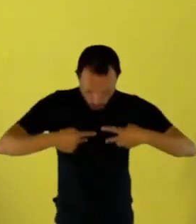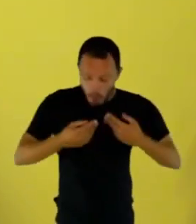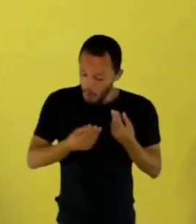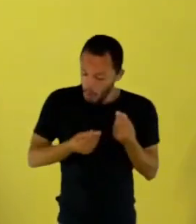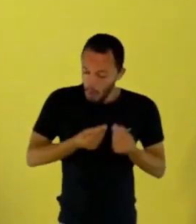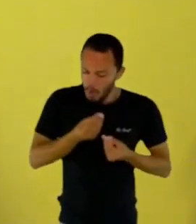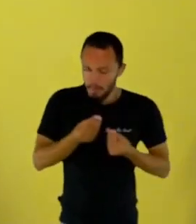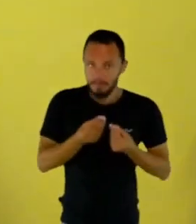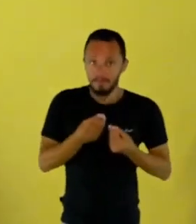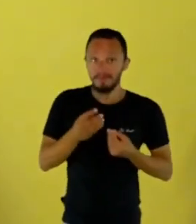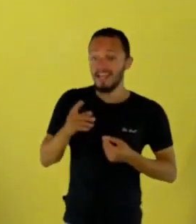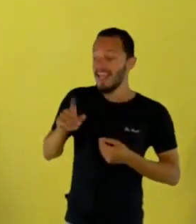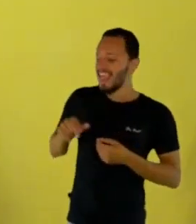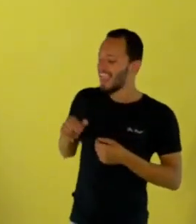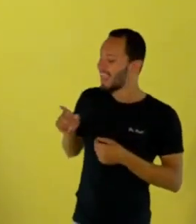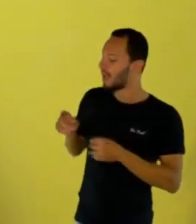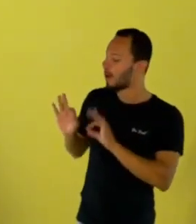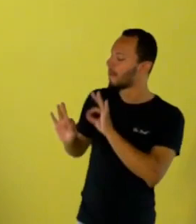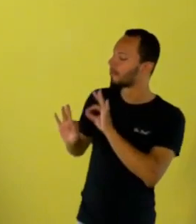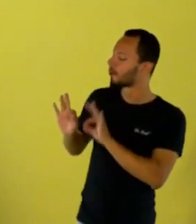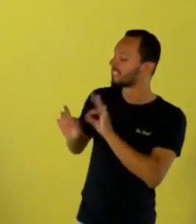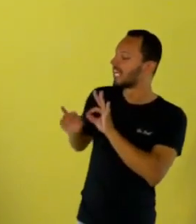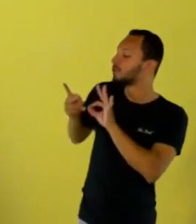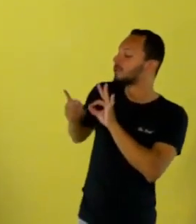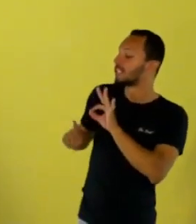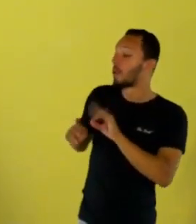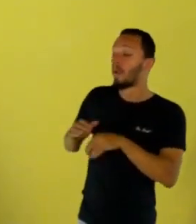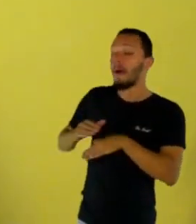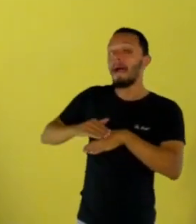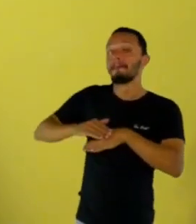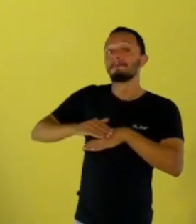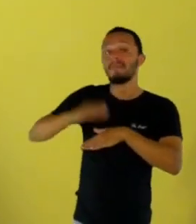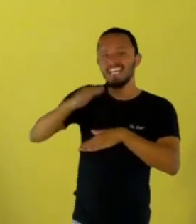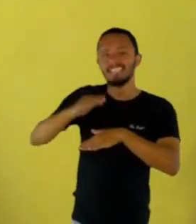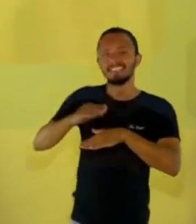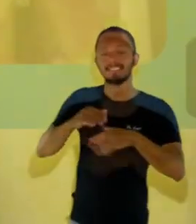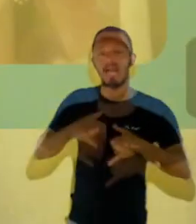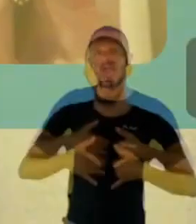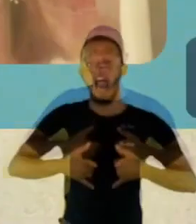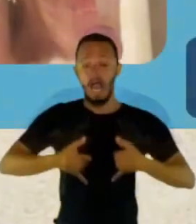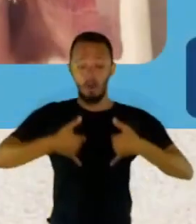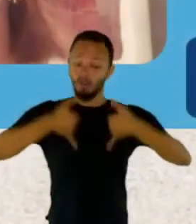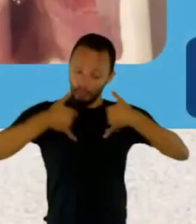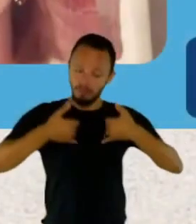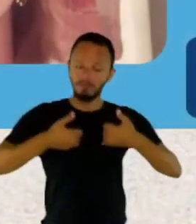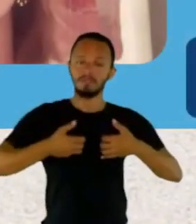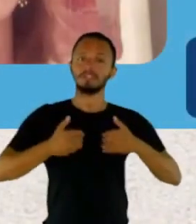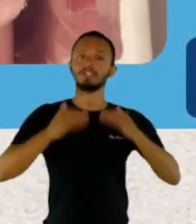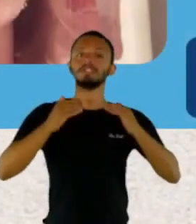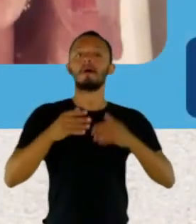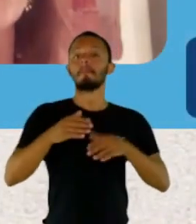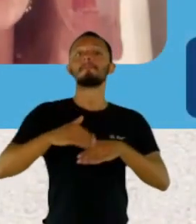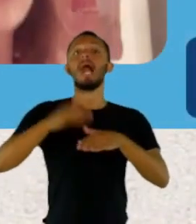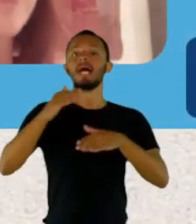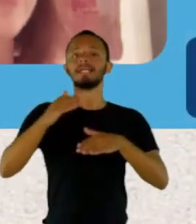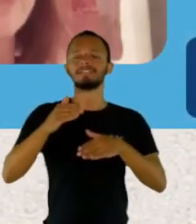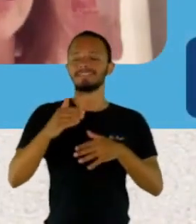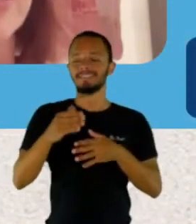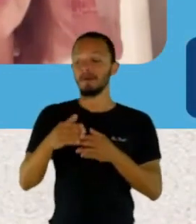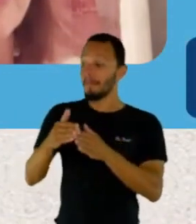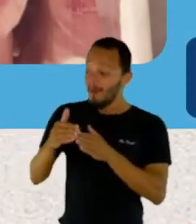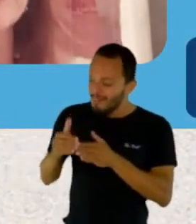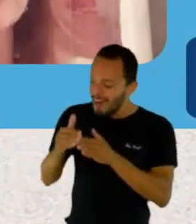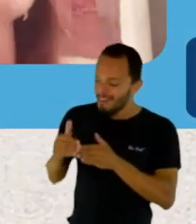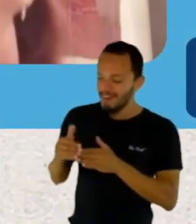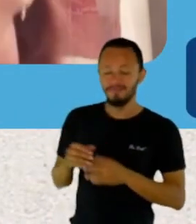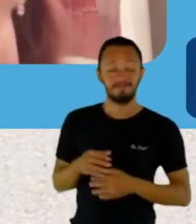Mais Autoestima, por favor. Fala um pouquinho dele pra gente também. Josiane, é um projeto que eu tenho mais orgulho na minha